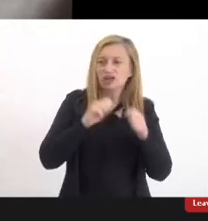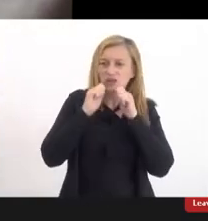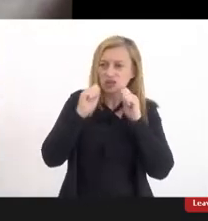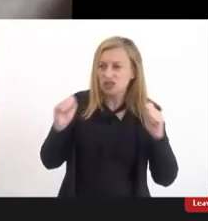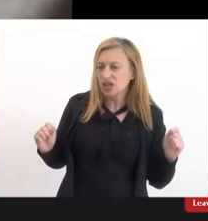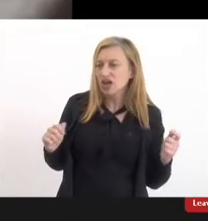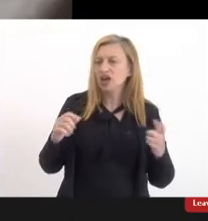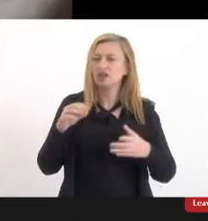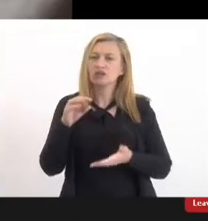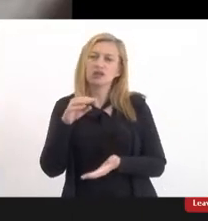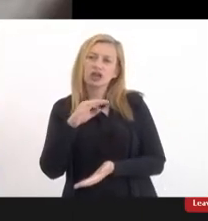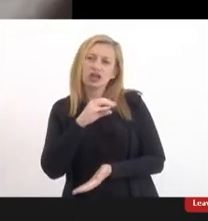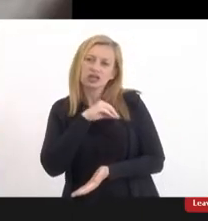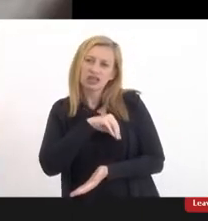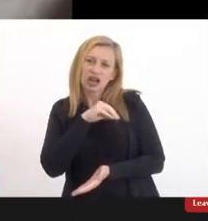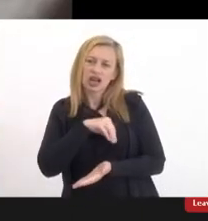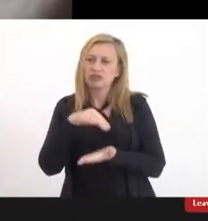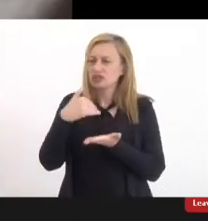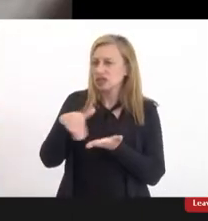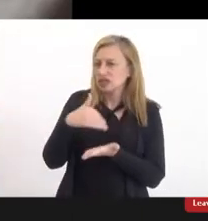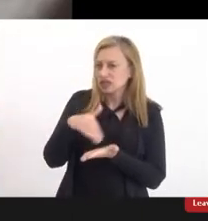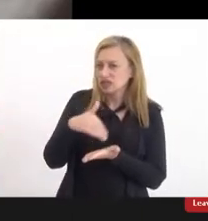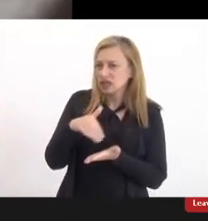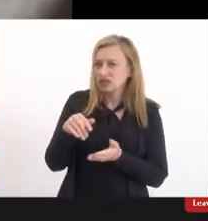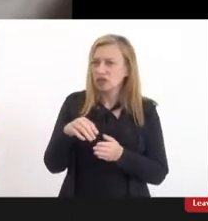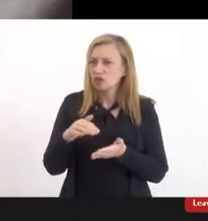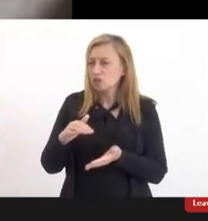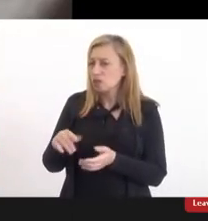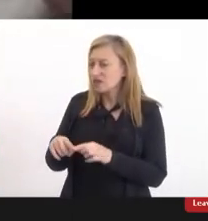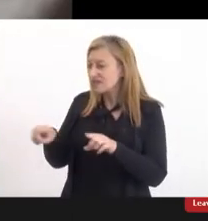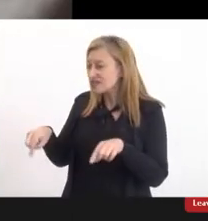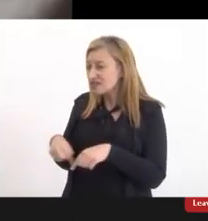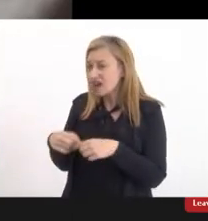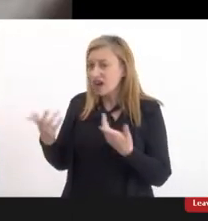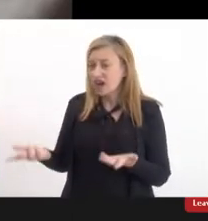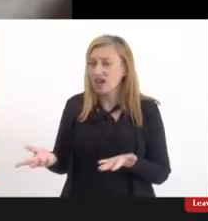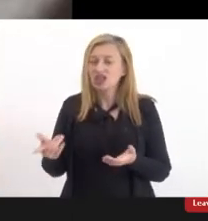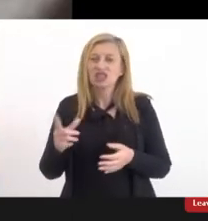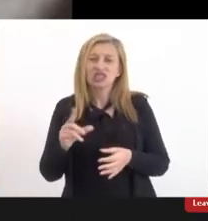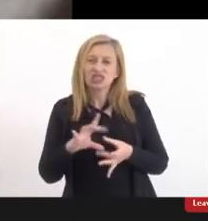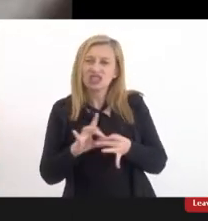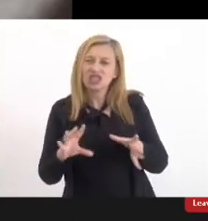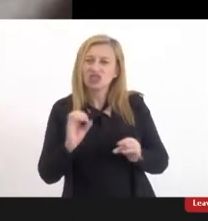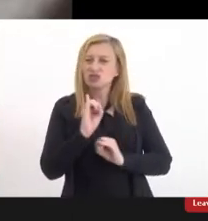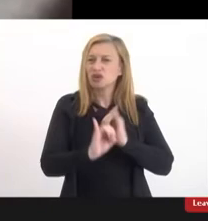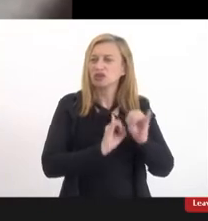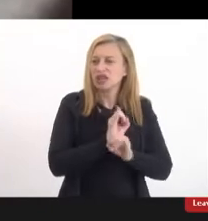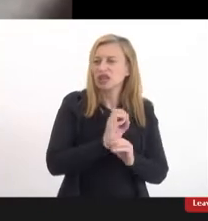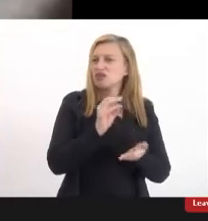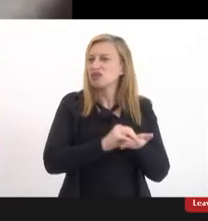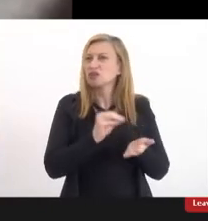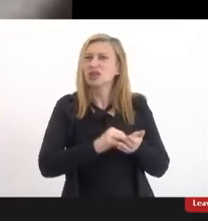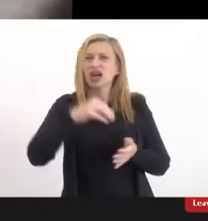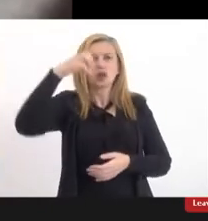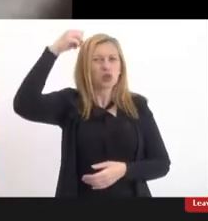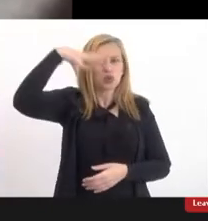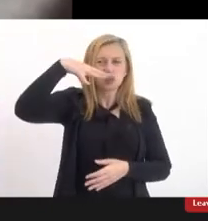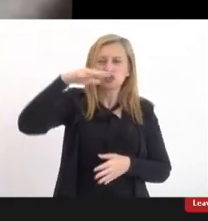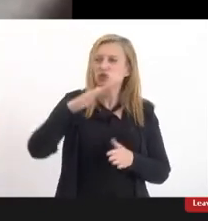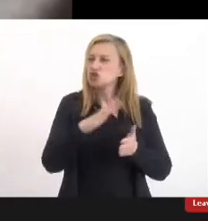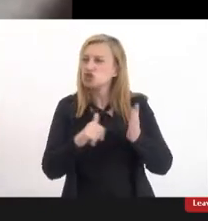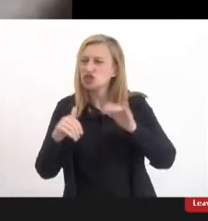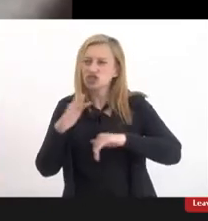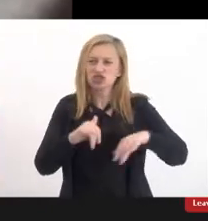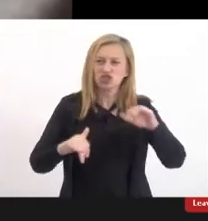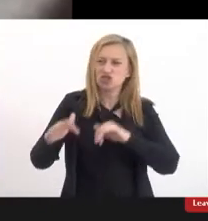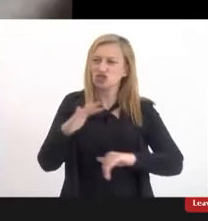um secretário eu tiro uma sala adequada eu deixo faltar internet falta luz falta elevador né eu vou tirando